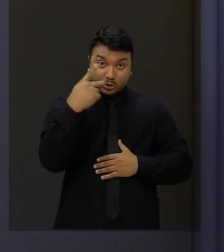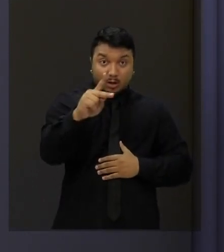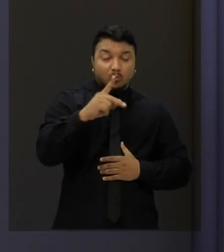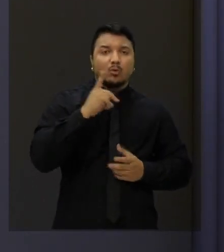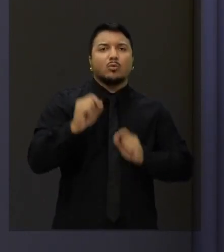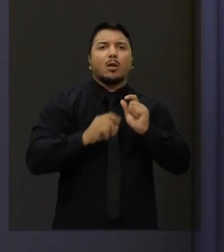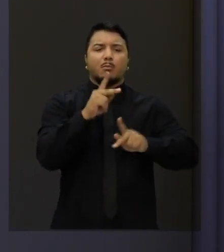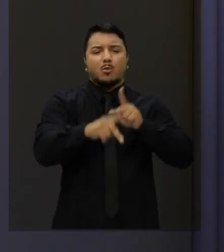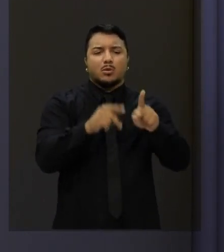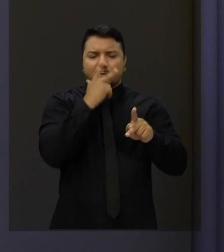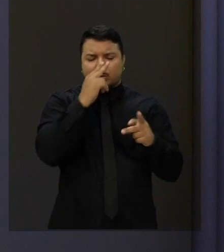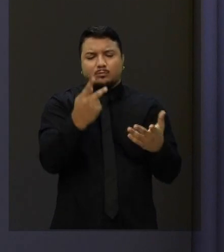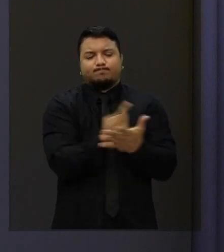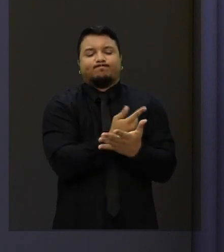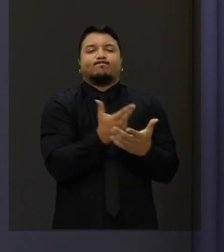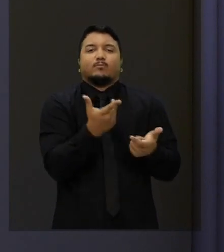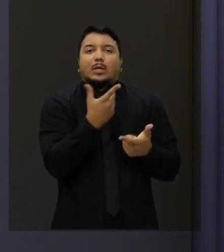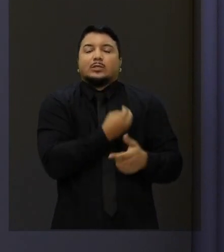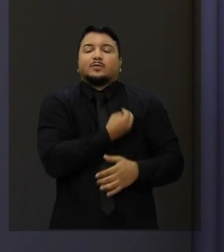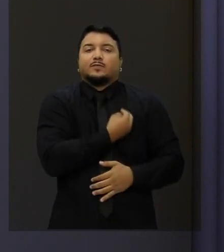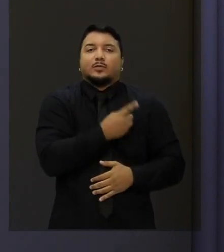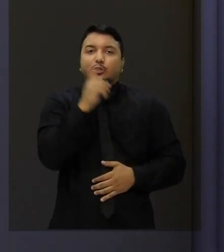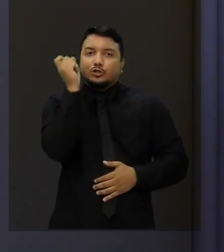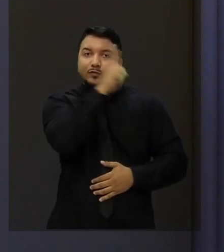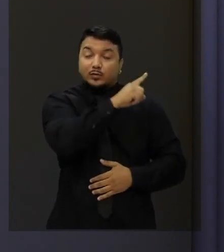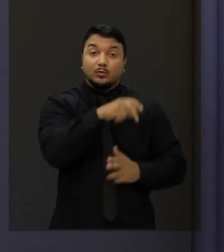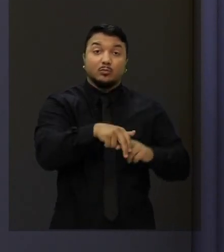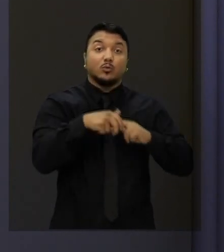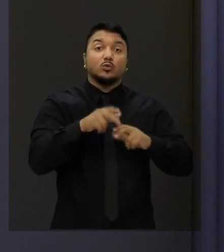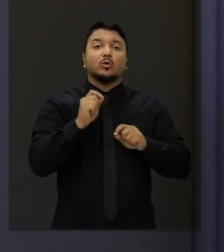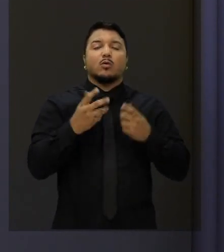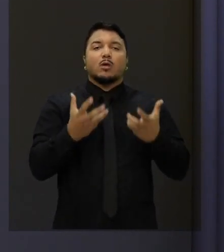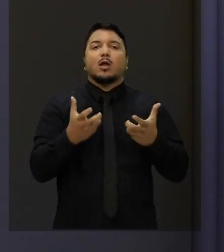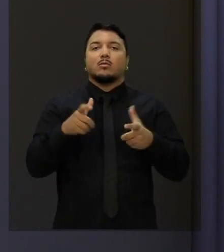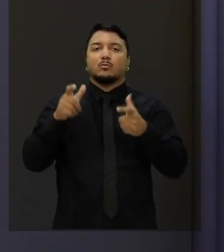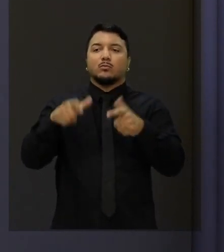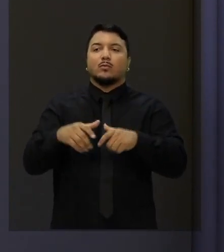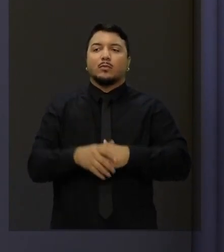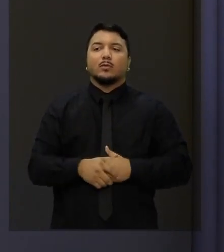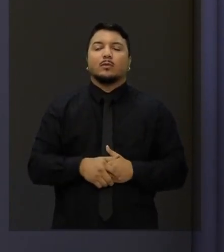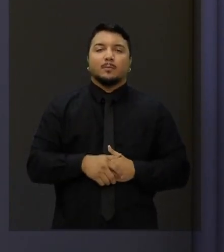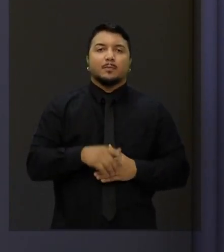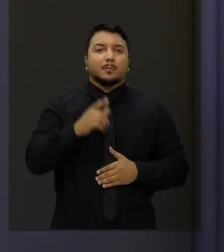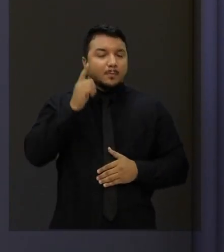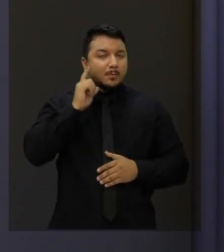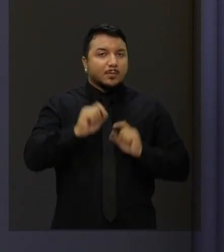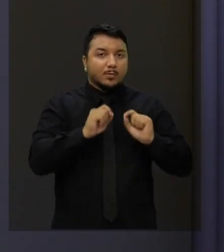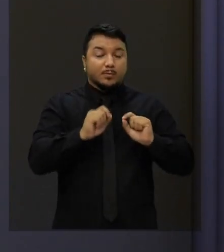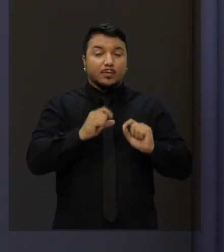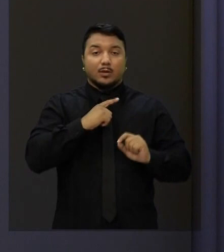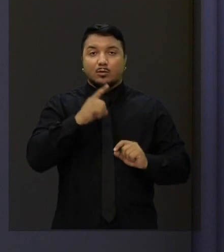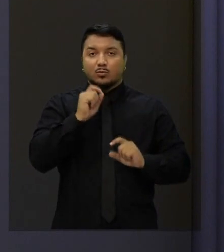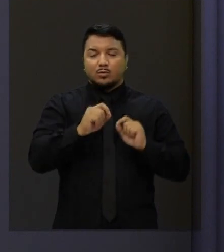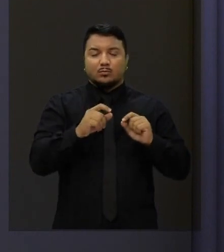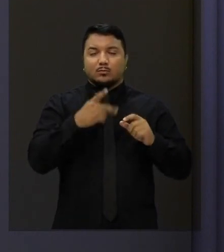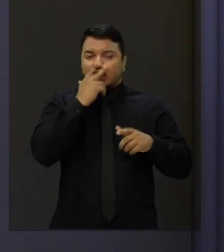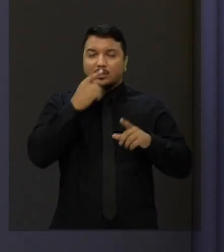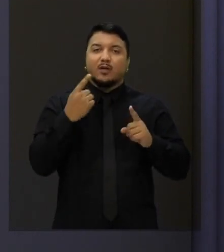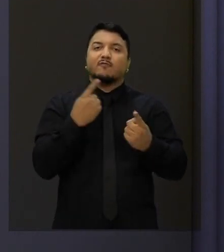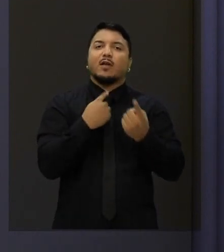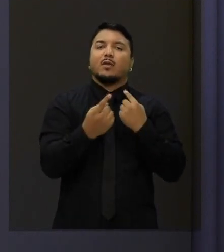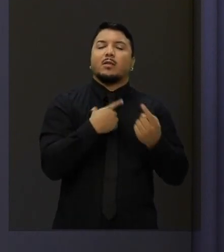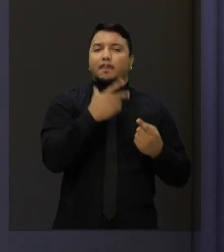o nosso povo numa situação muito difícil de vida. Por isso eu quero, na região metropolitana de Fortaleza, garantir o vai e vem livre.